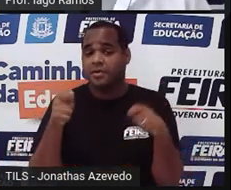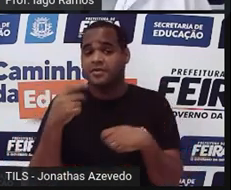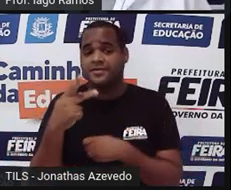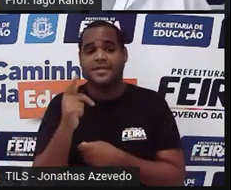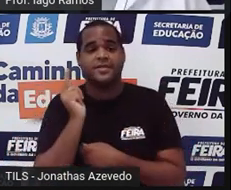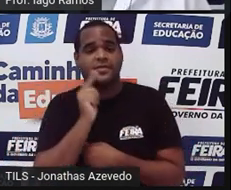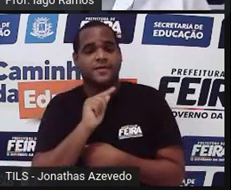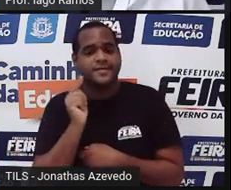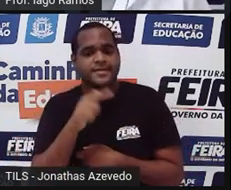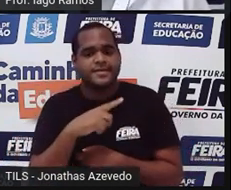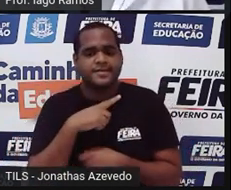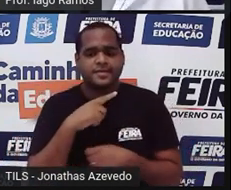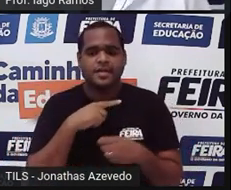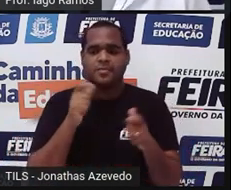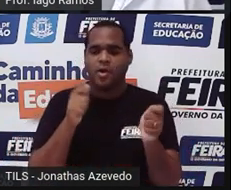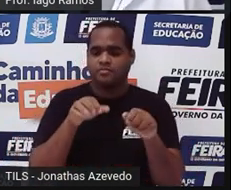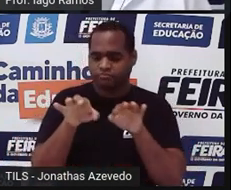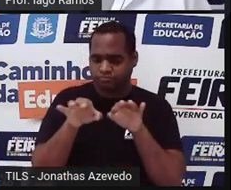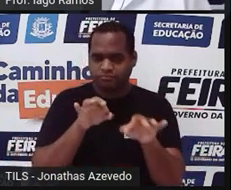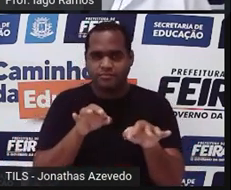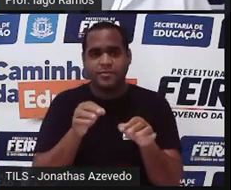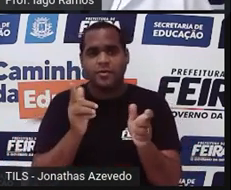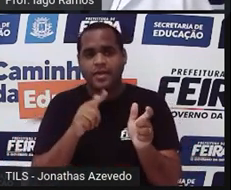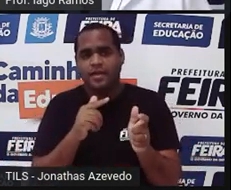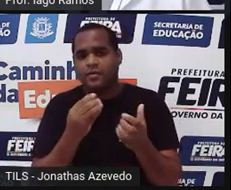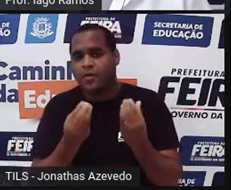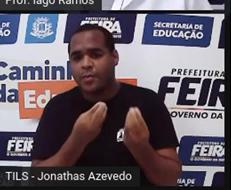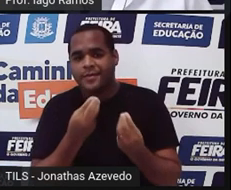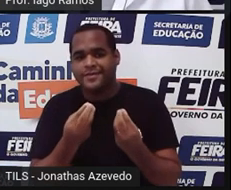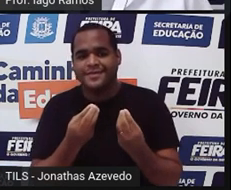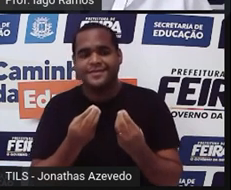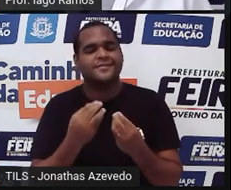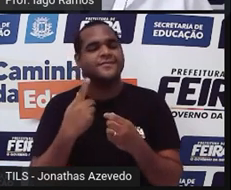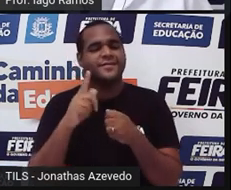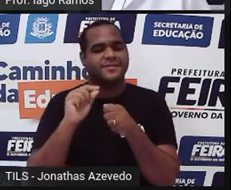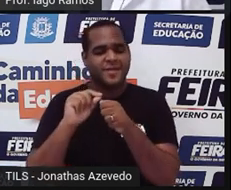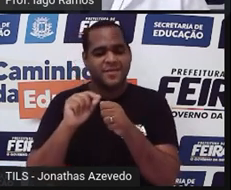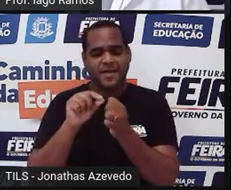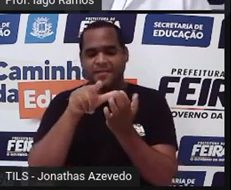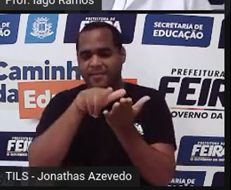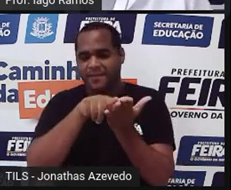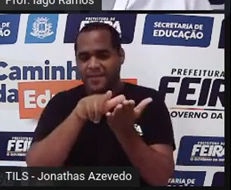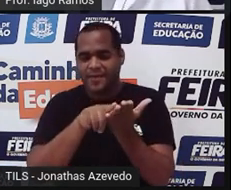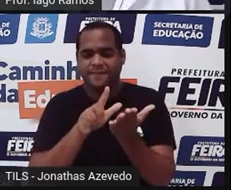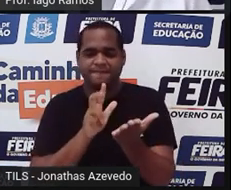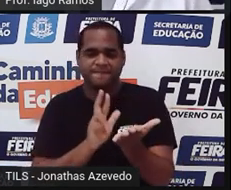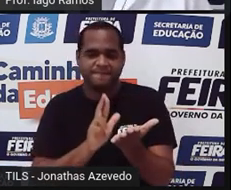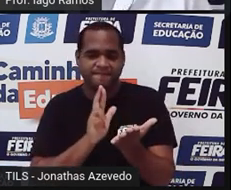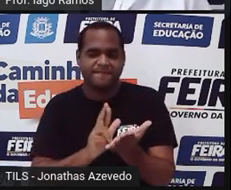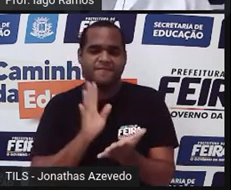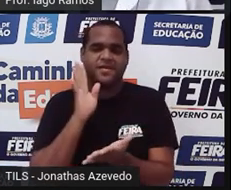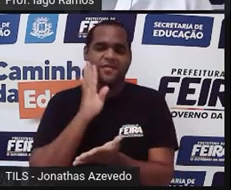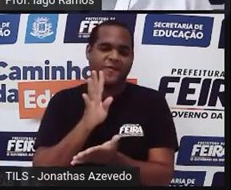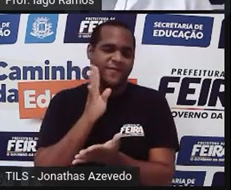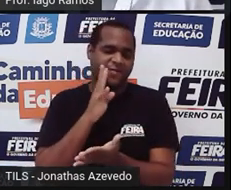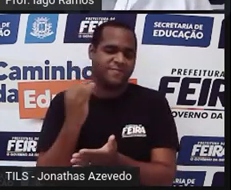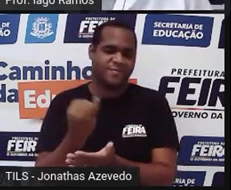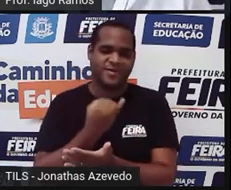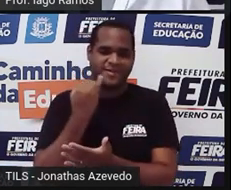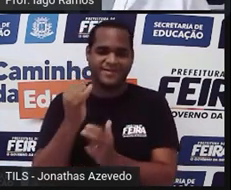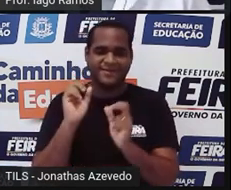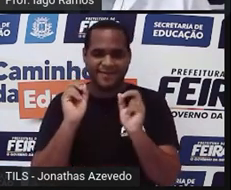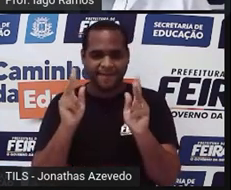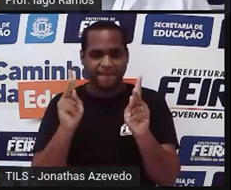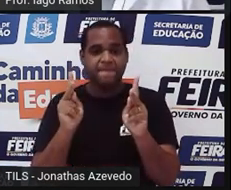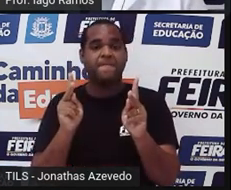dá para construir com essas medidas aí. Certo? Faz esse rascunhozinho, vai ser legal, vai ser importante, tá bom?